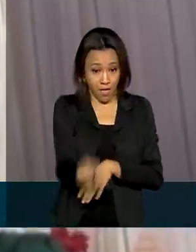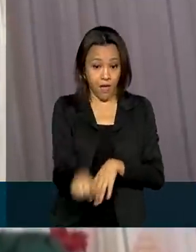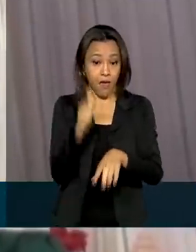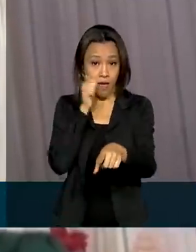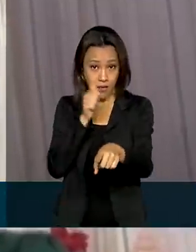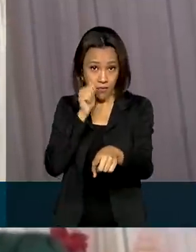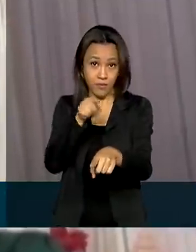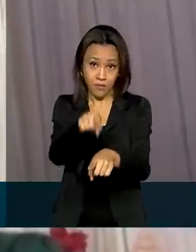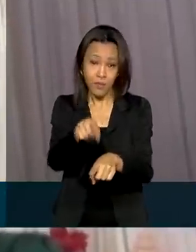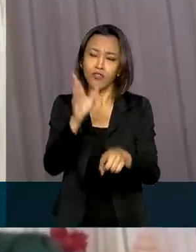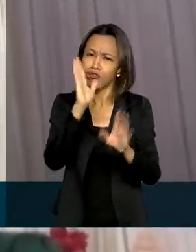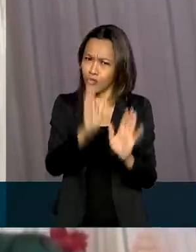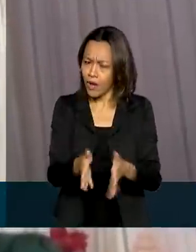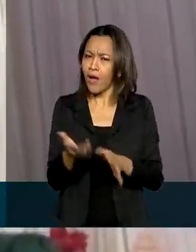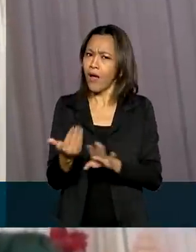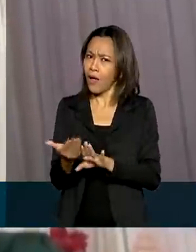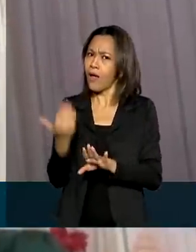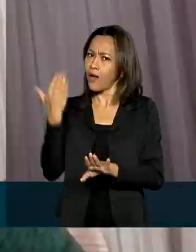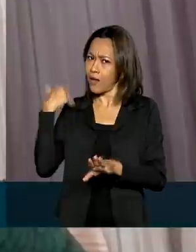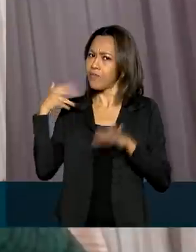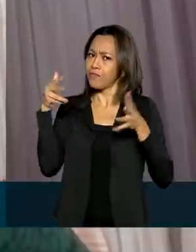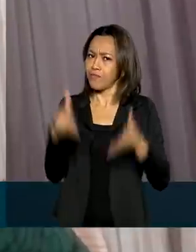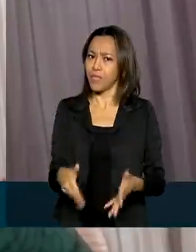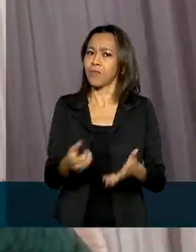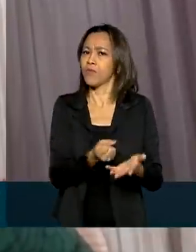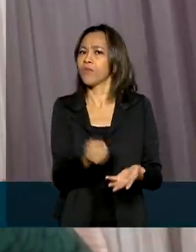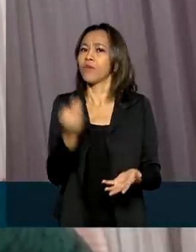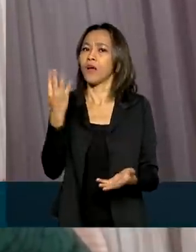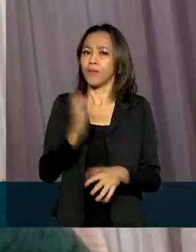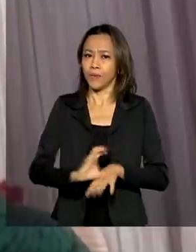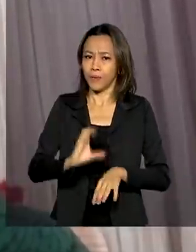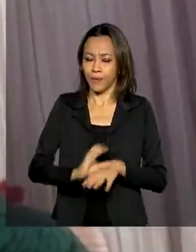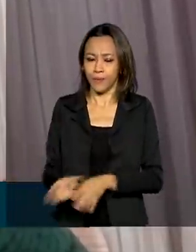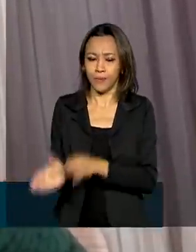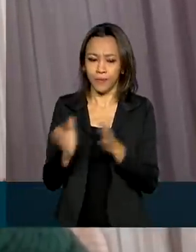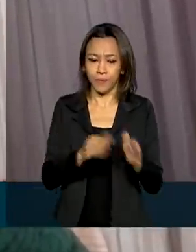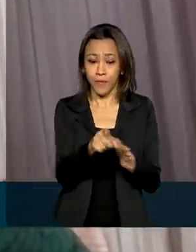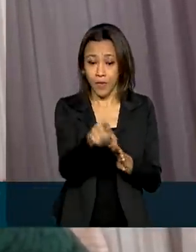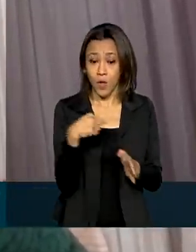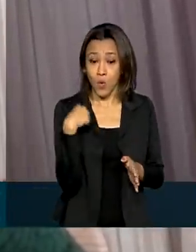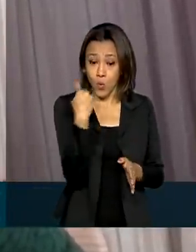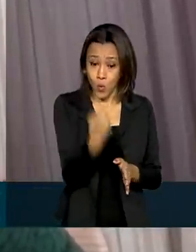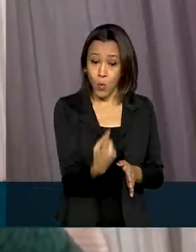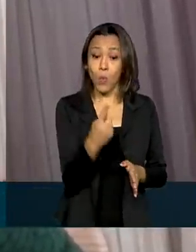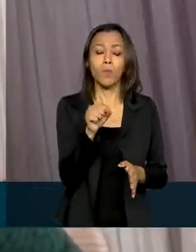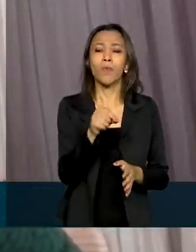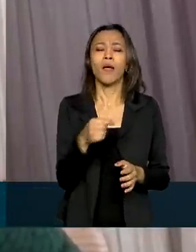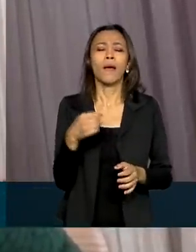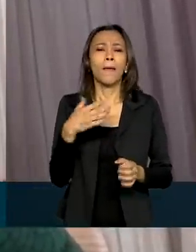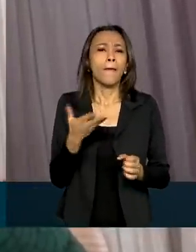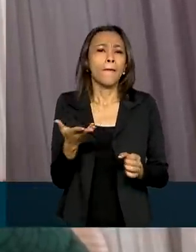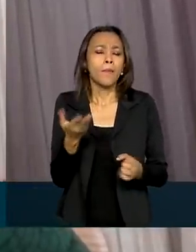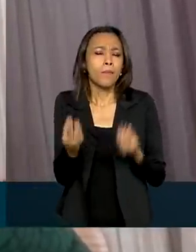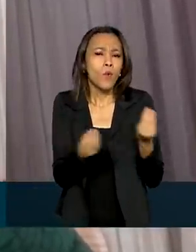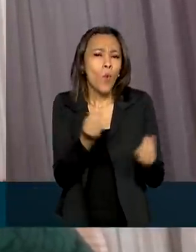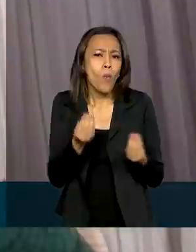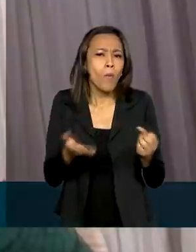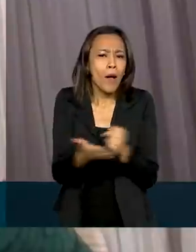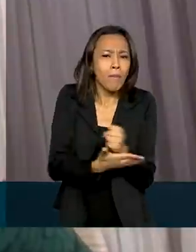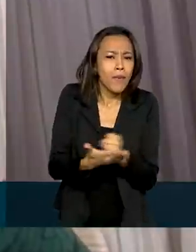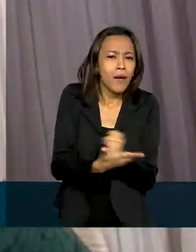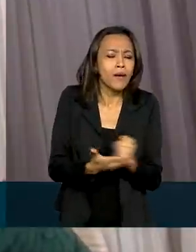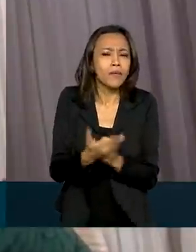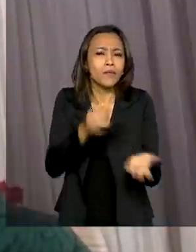consumidora já participou de vários. Um deles foi o curso Princípios e Direitos Básicos de Consumo, onde